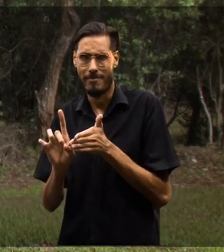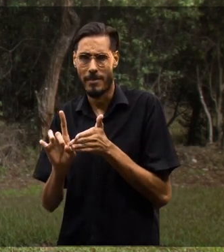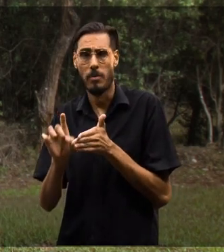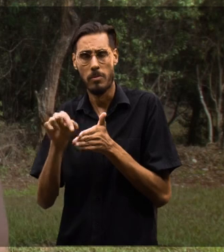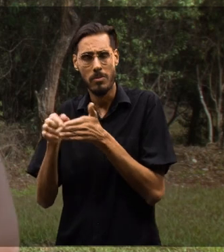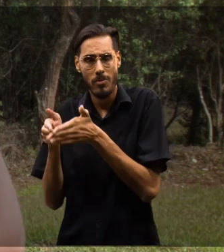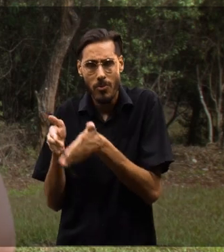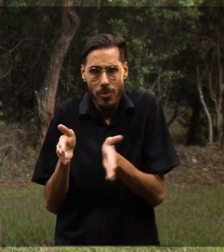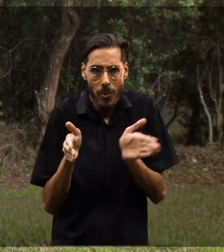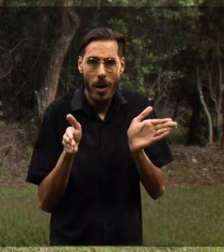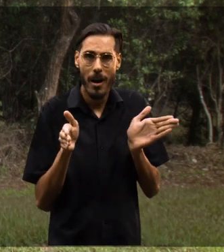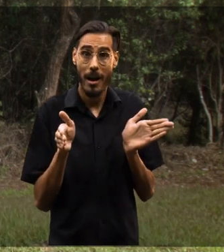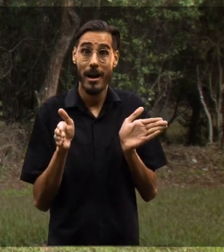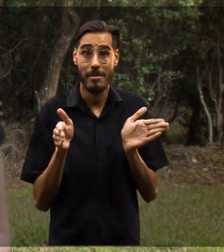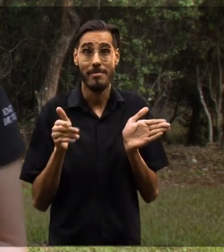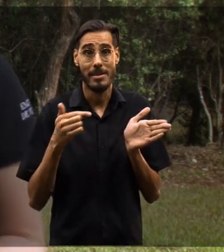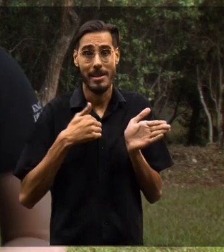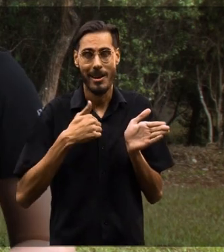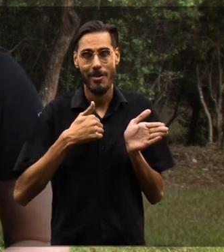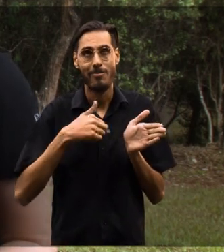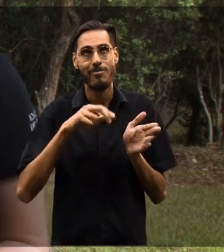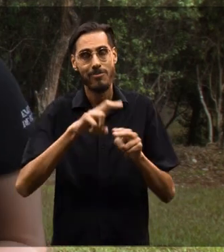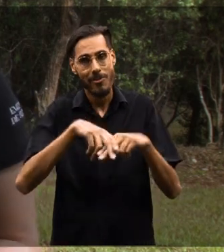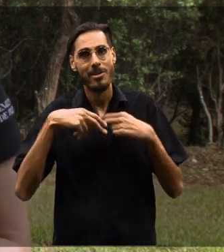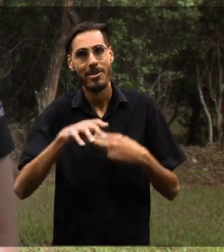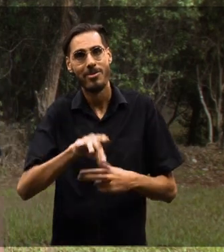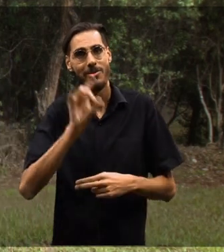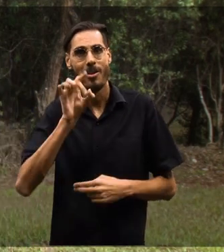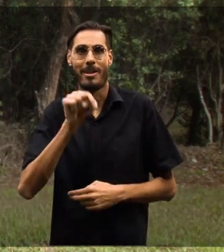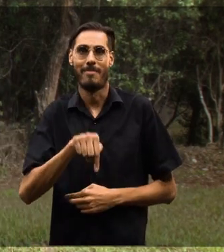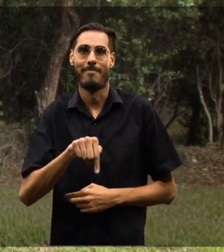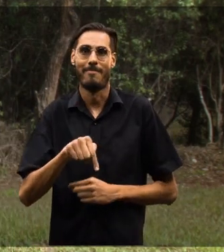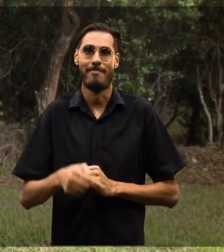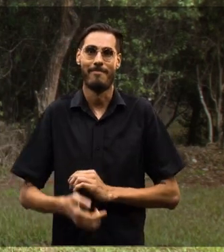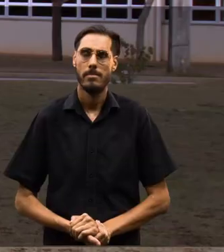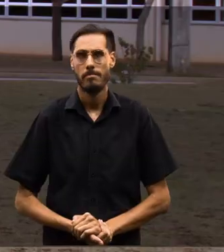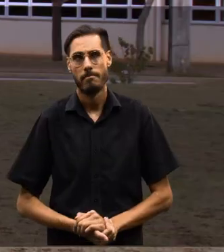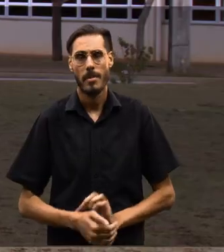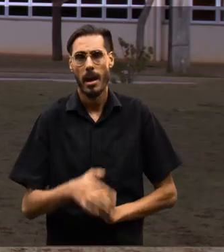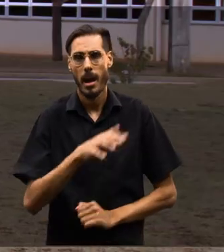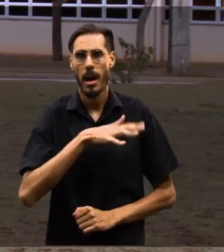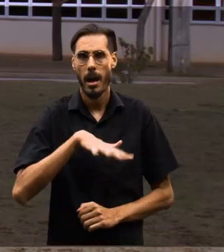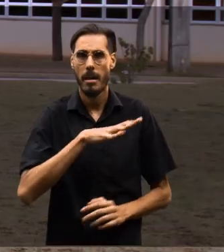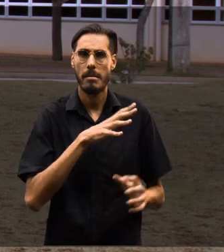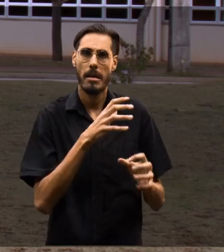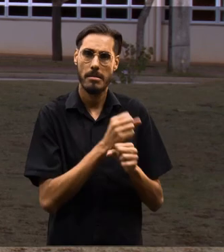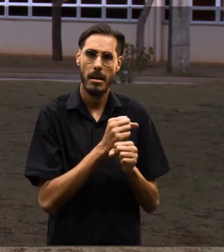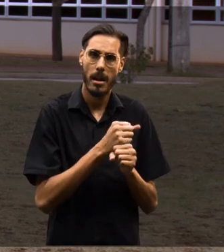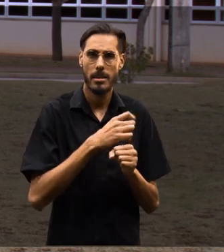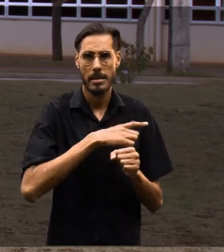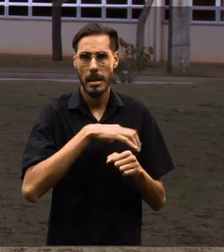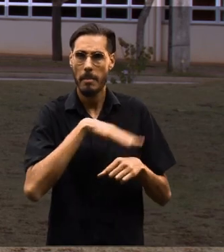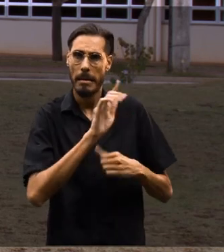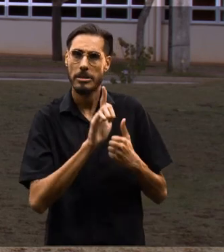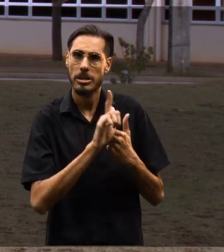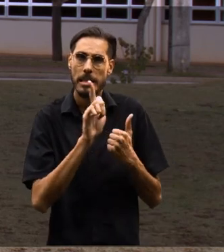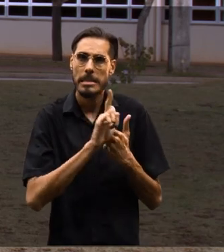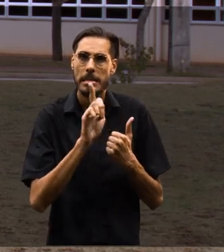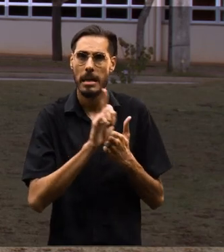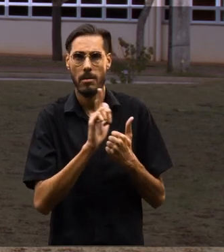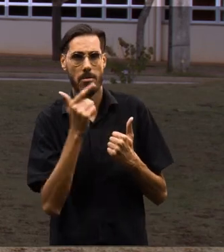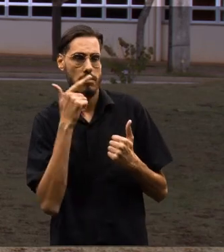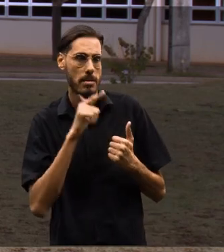campo de atuação. E isso foi o que me levou mais certamente para a engenharia de produção. Por mais que é exata, tem um pouco dessa pegada mais de